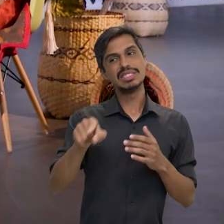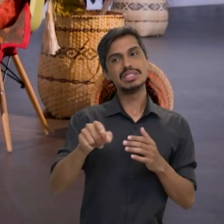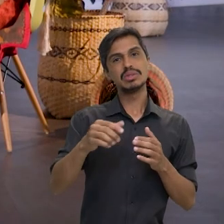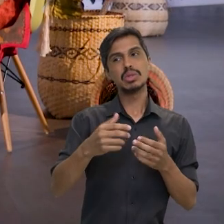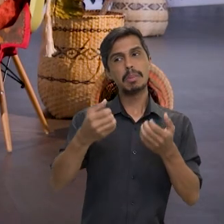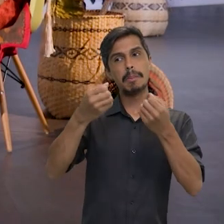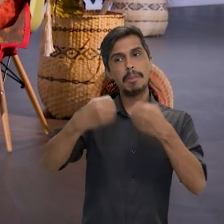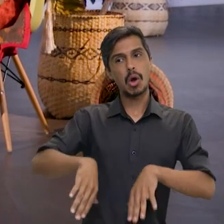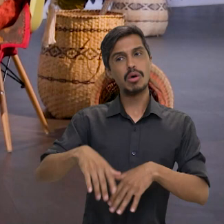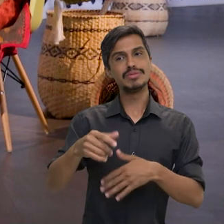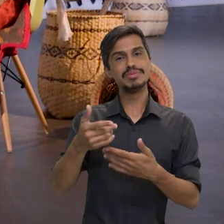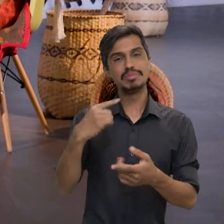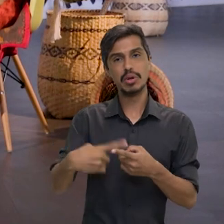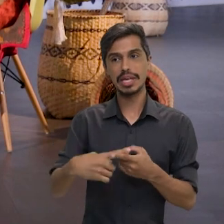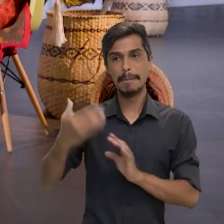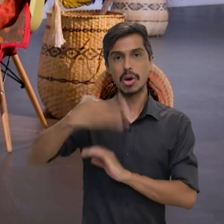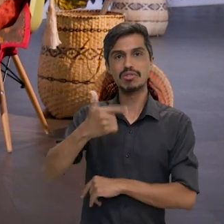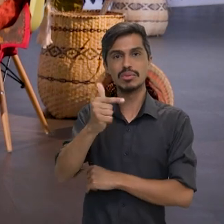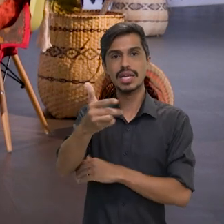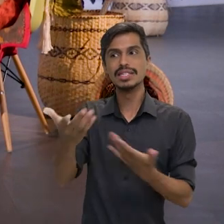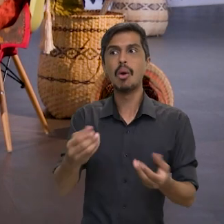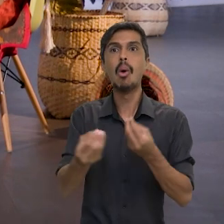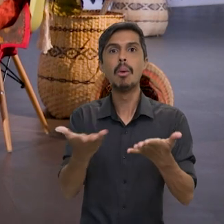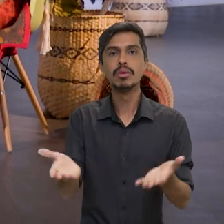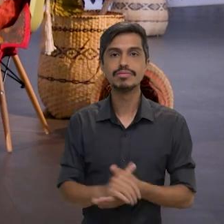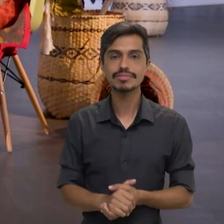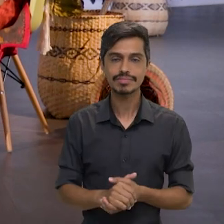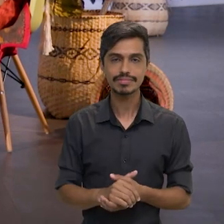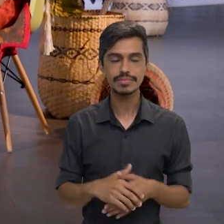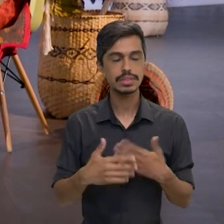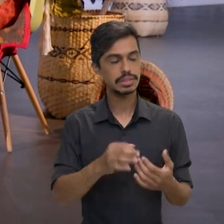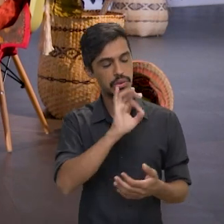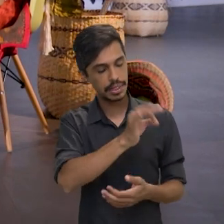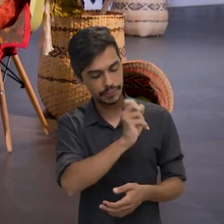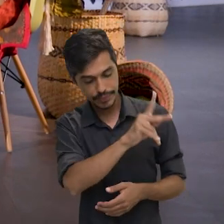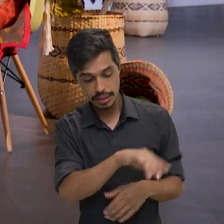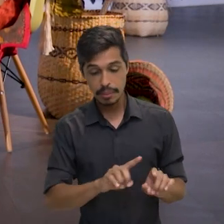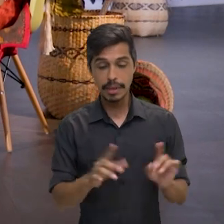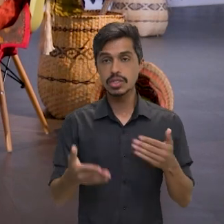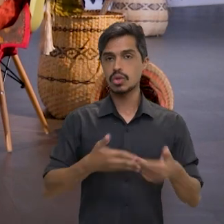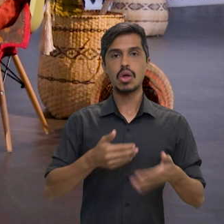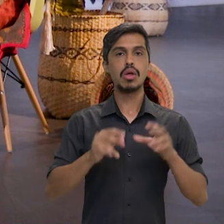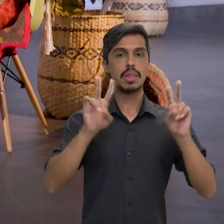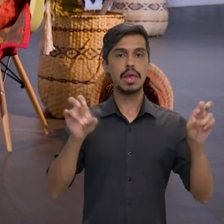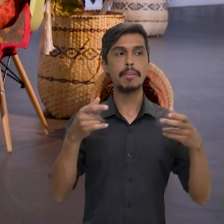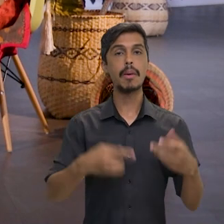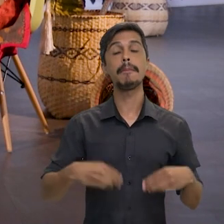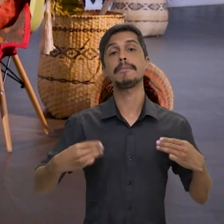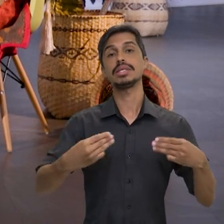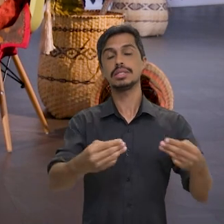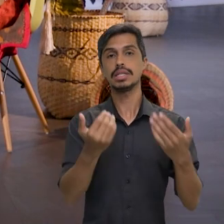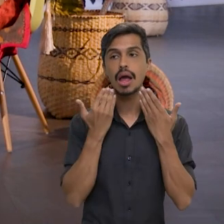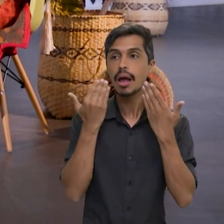processos já Que já estavam resolvidos, Exato. Certo. Mas, seja em qual for o tema, o Ministério